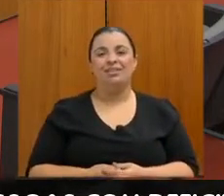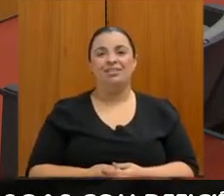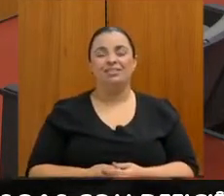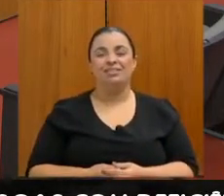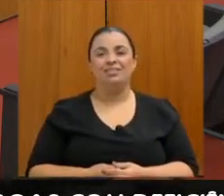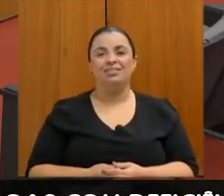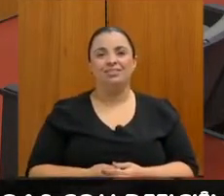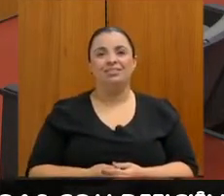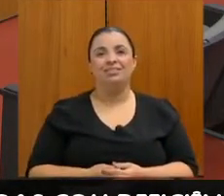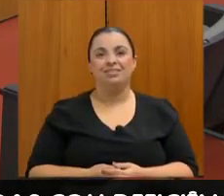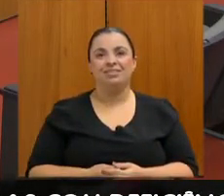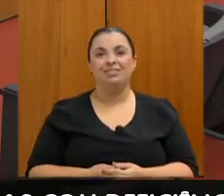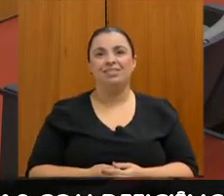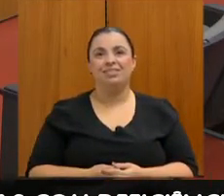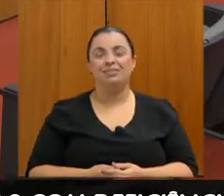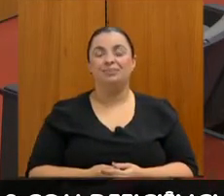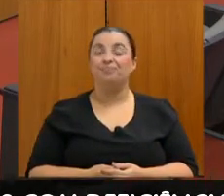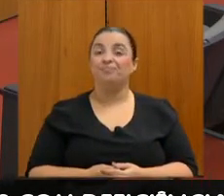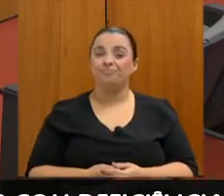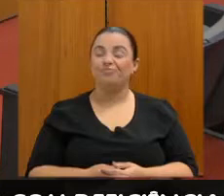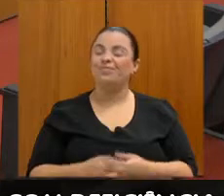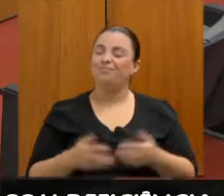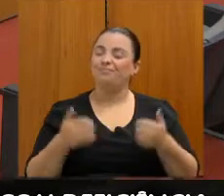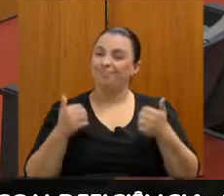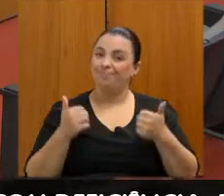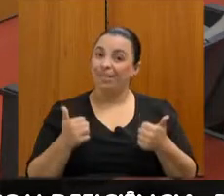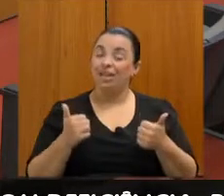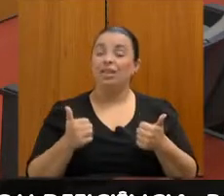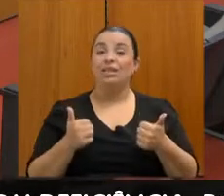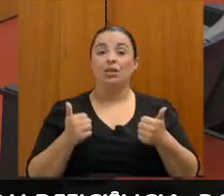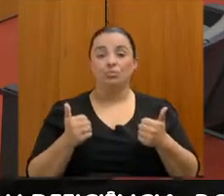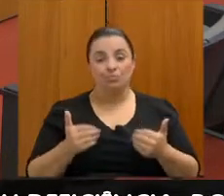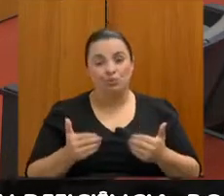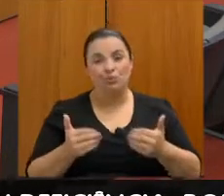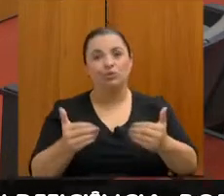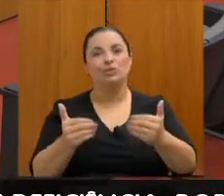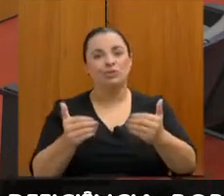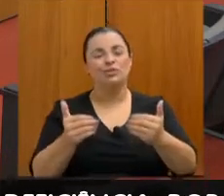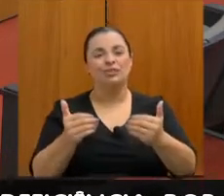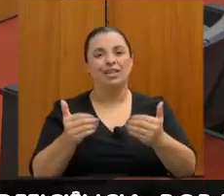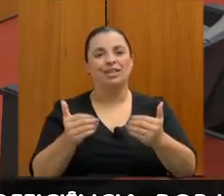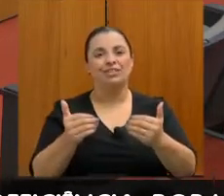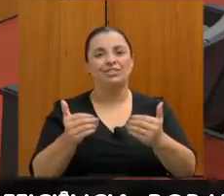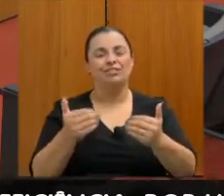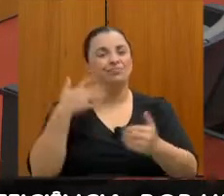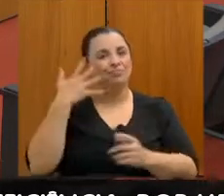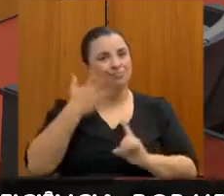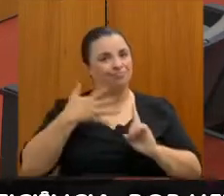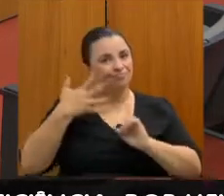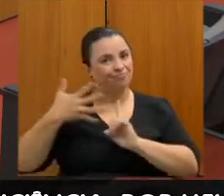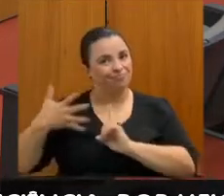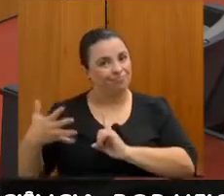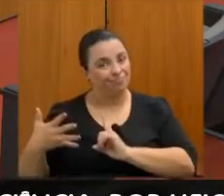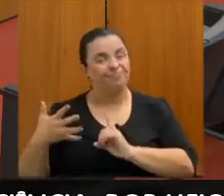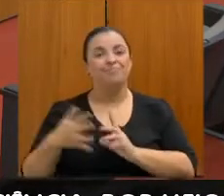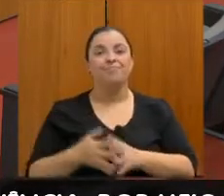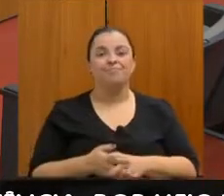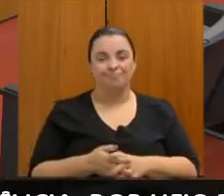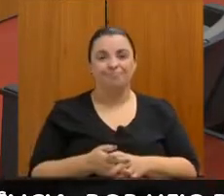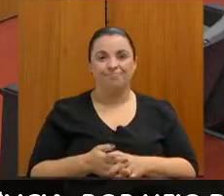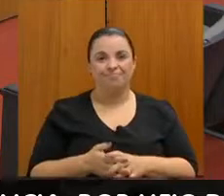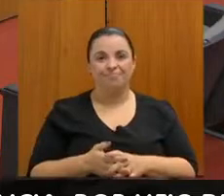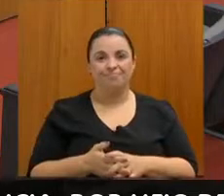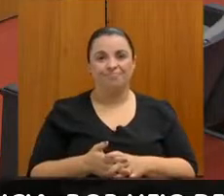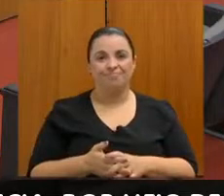Muito bem, dando continuidade aqui às falas, seja bem-vinda aqui. Dando